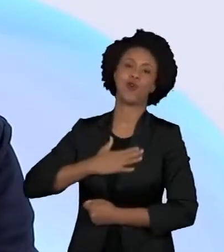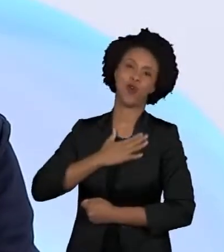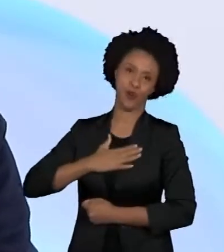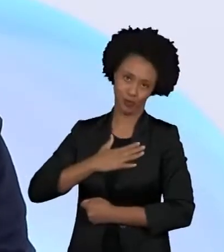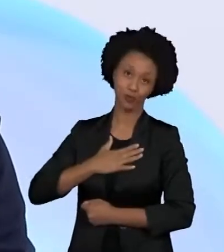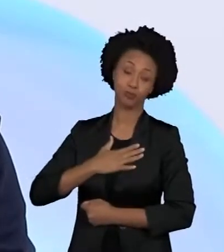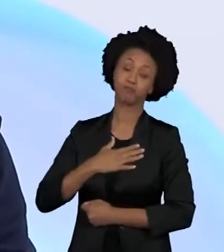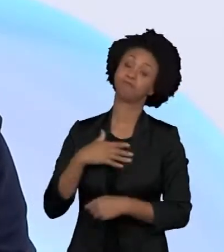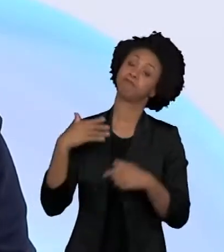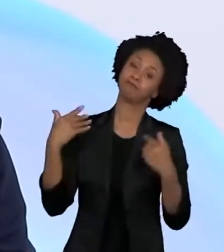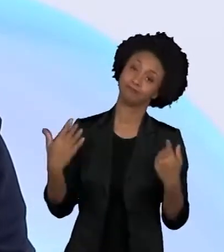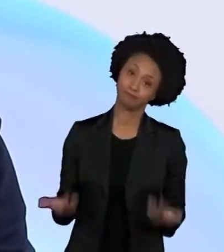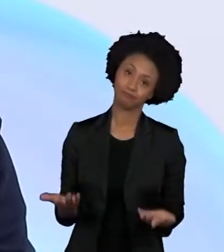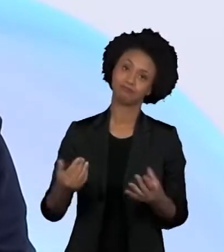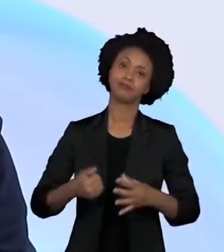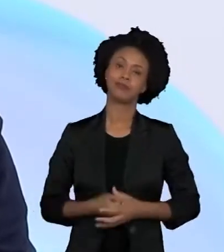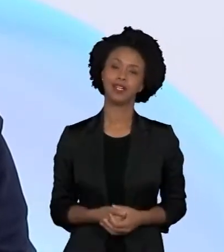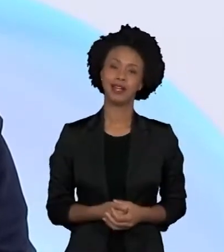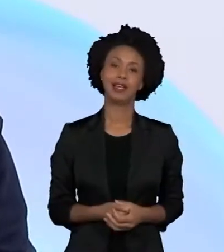Então, assim, é...